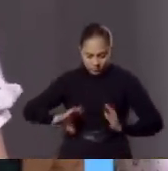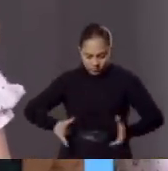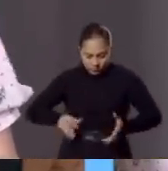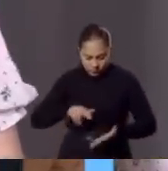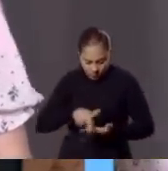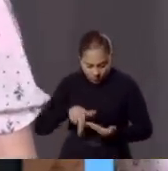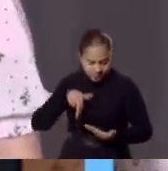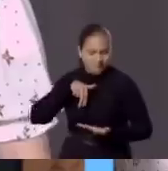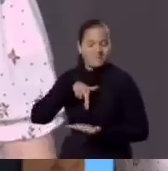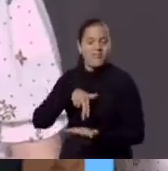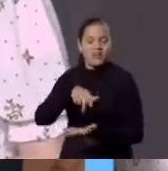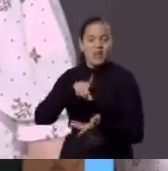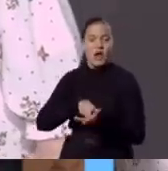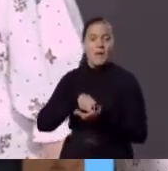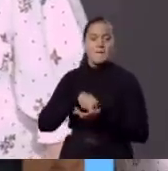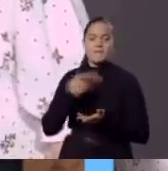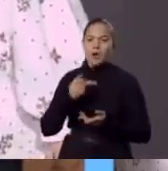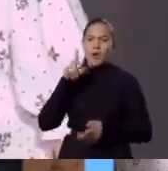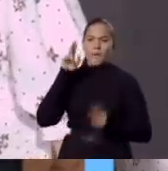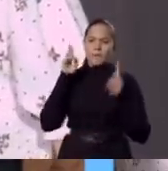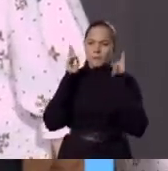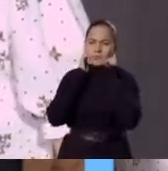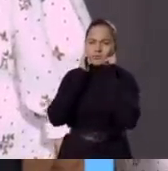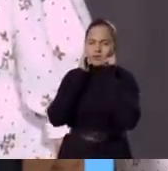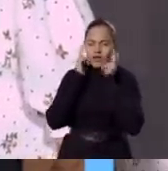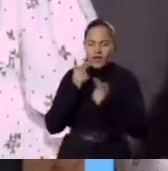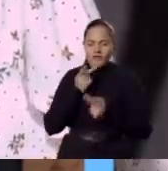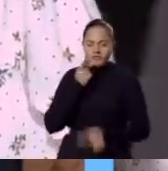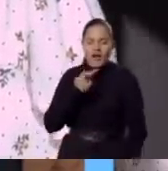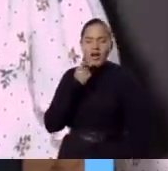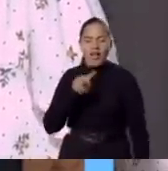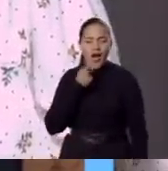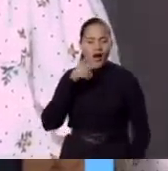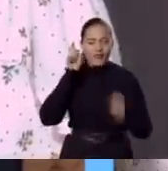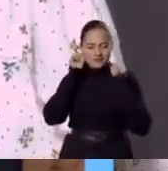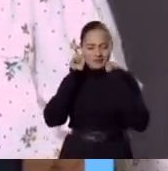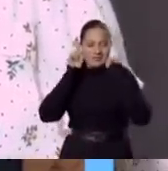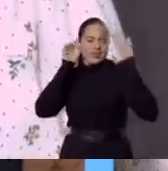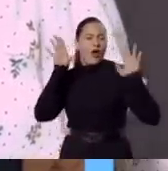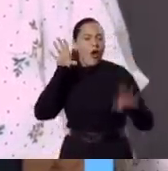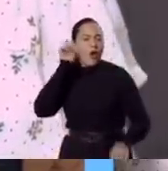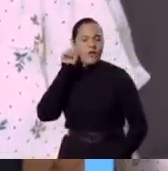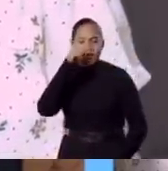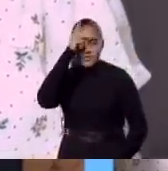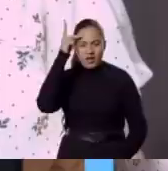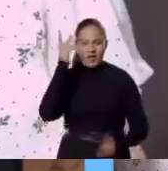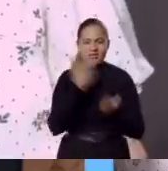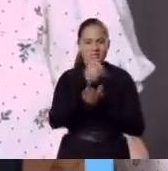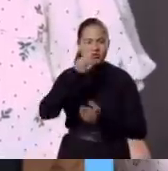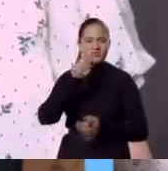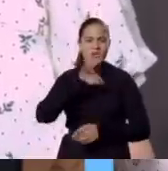ver mudos lá, e vocês vão dizer a igreja Deus e amor não acabou